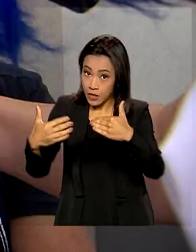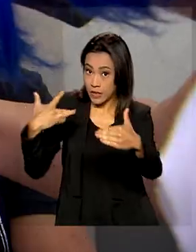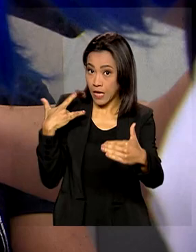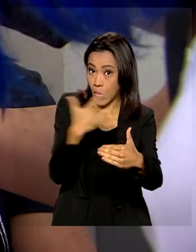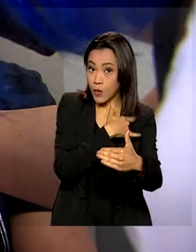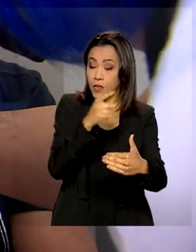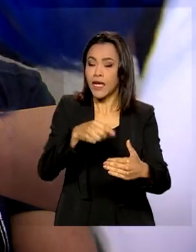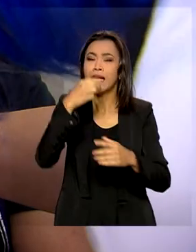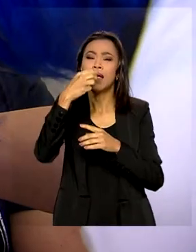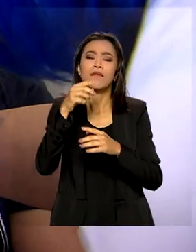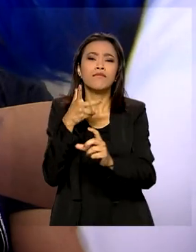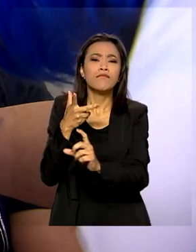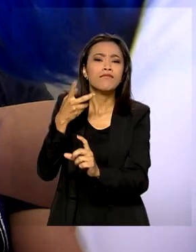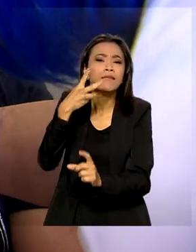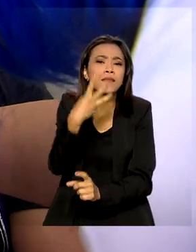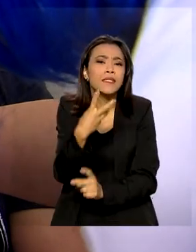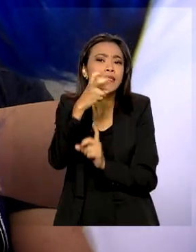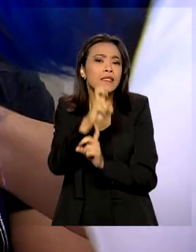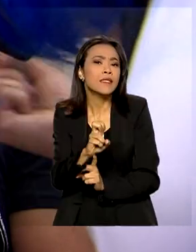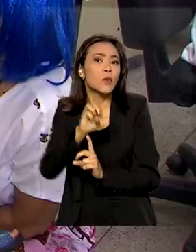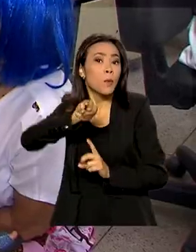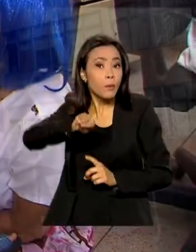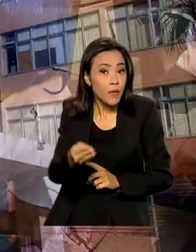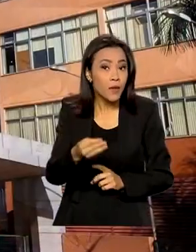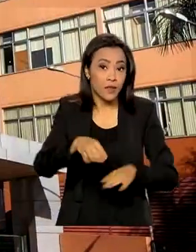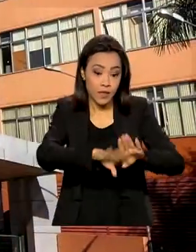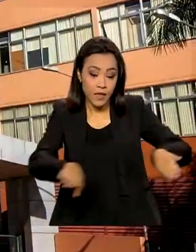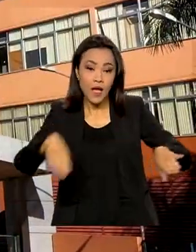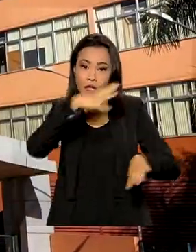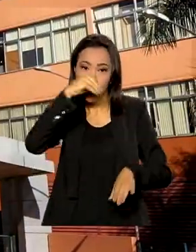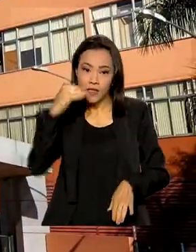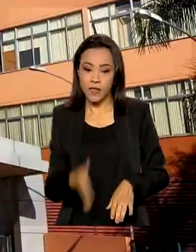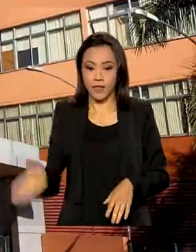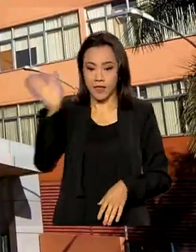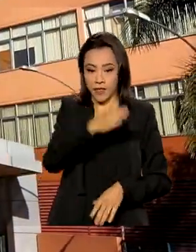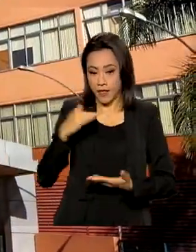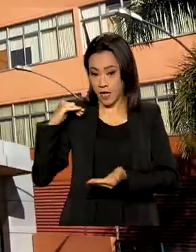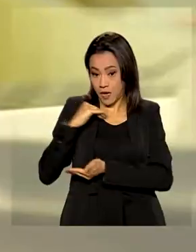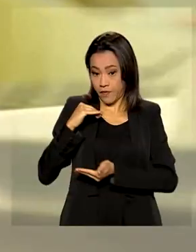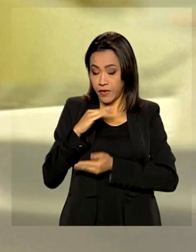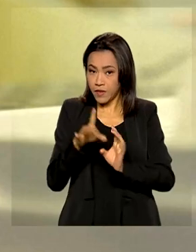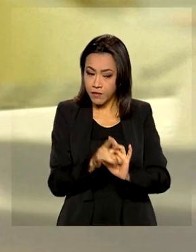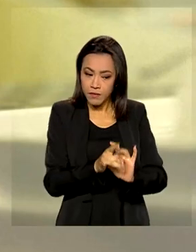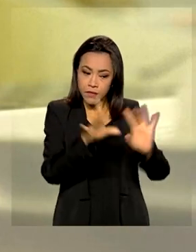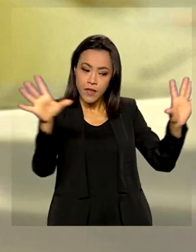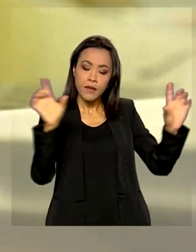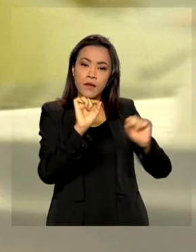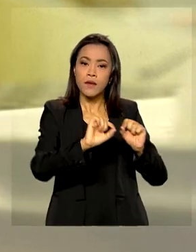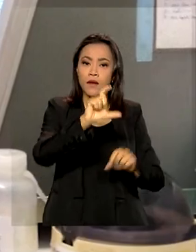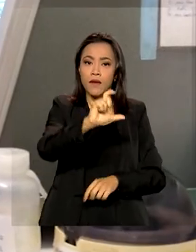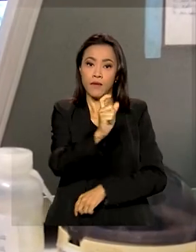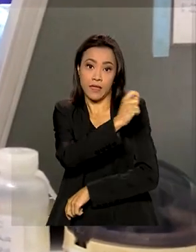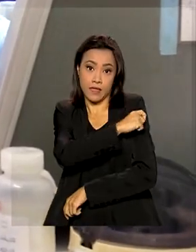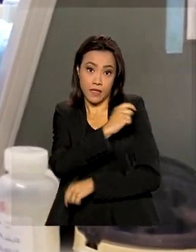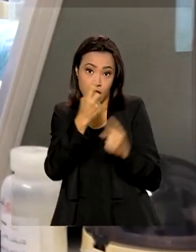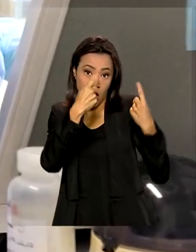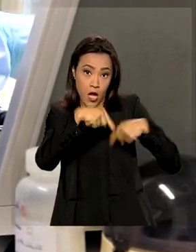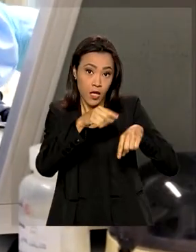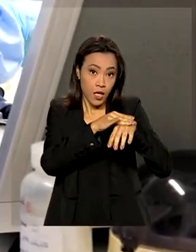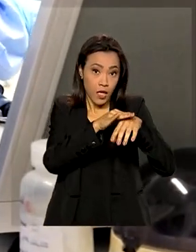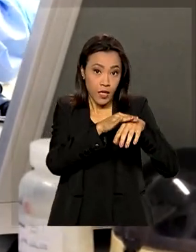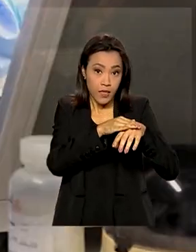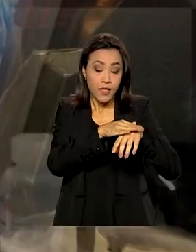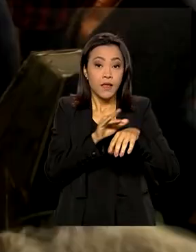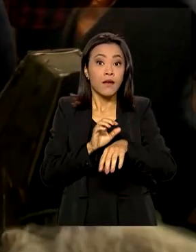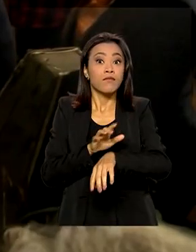milhões de crianças e adolescentes. Anvisa libera importação de vacinas contra a varíola dos macacos.